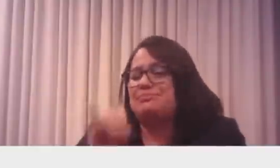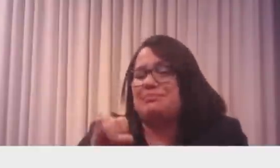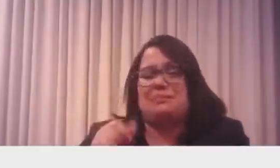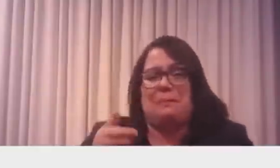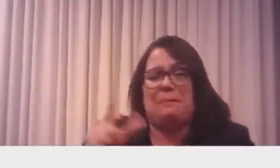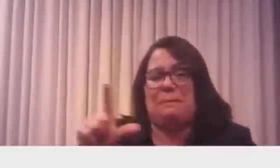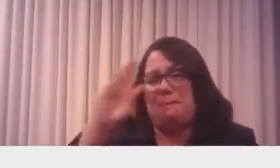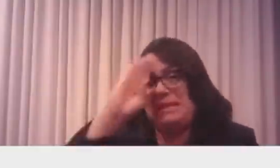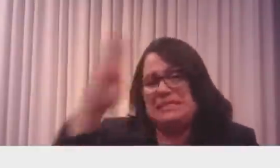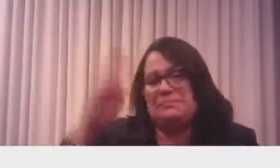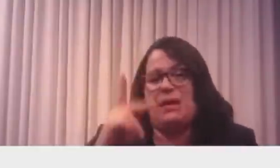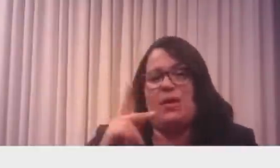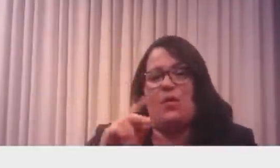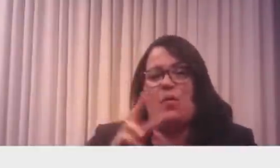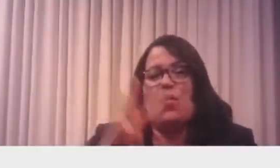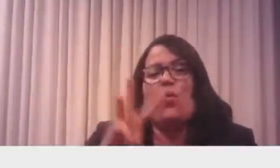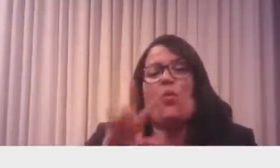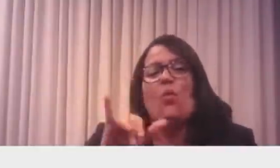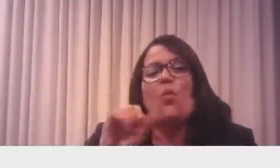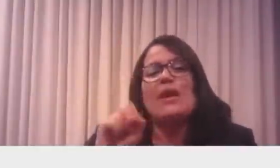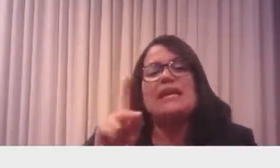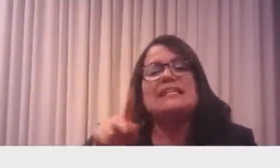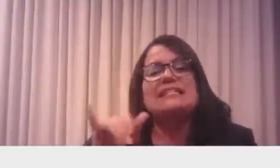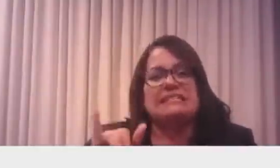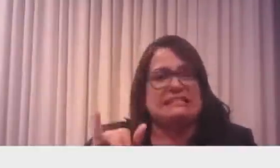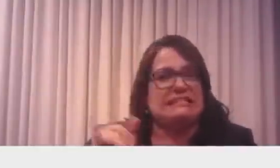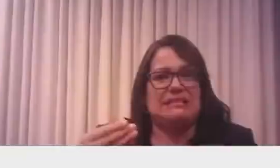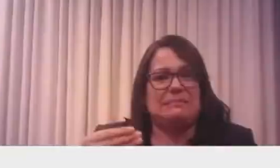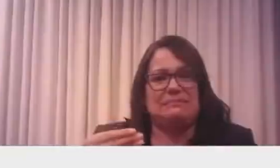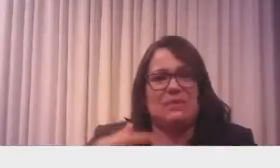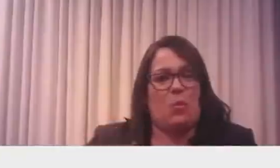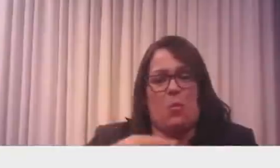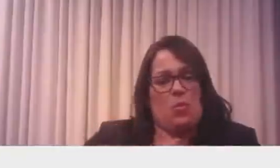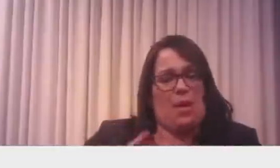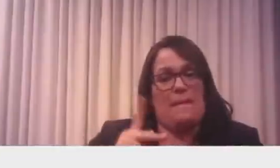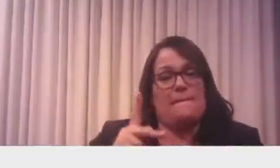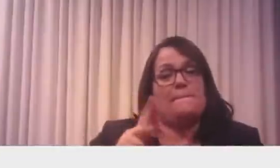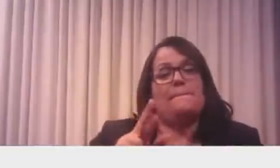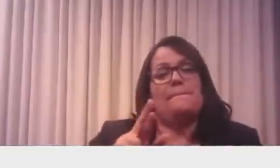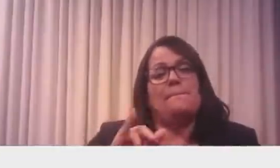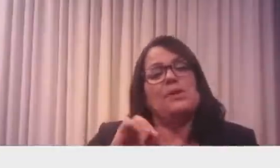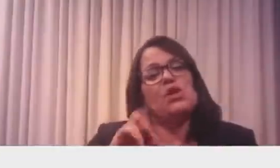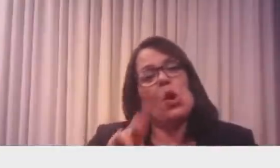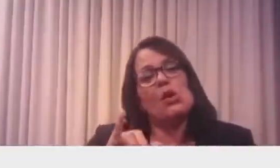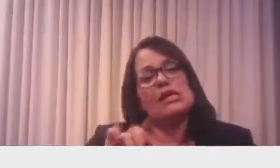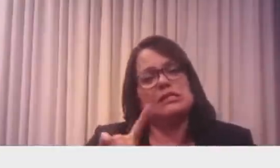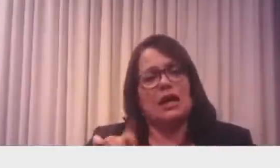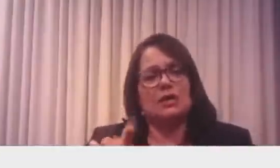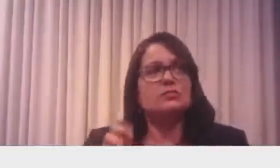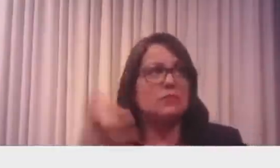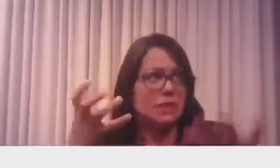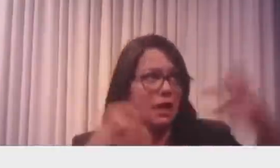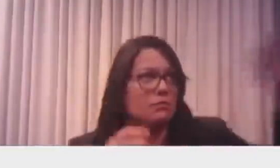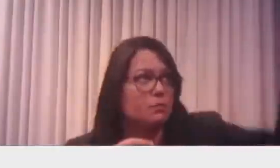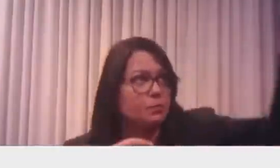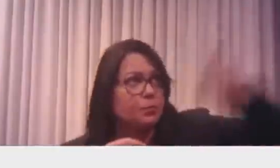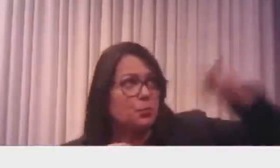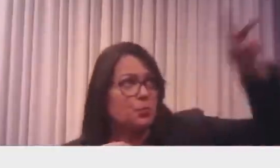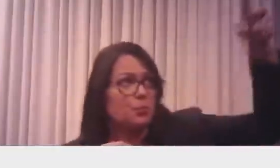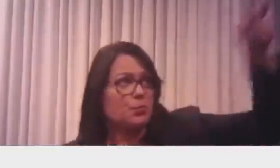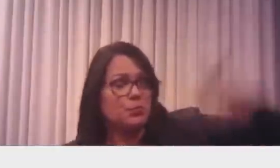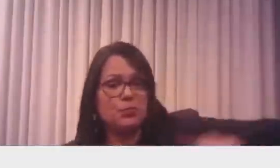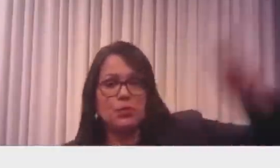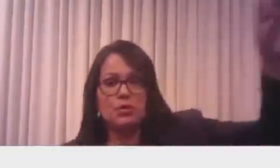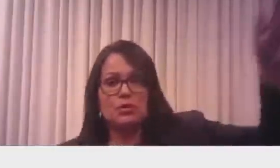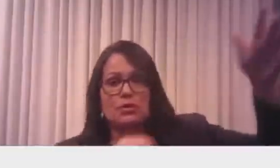trabalhar, debruçar mais em cima de isso. A não proíbe a entrada de whisky no Brasil aqui. O mercado é que